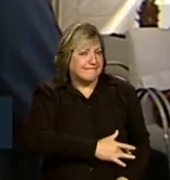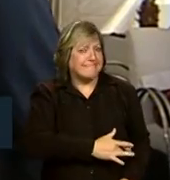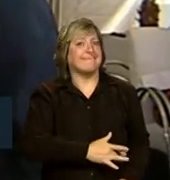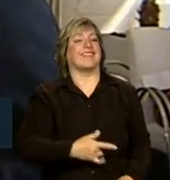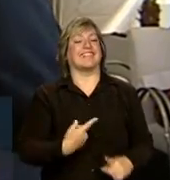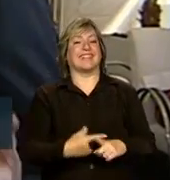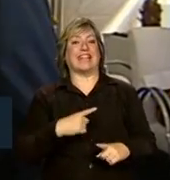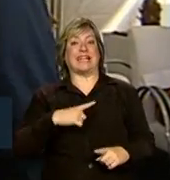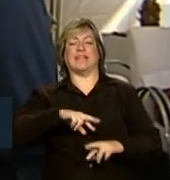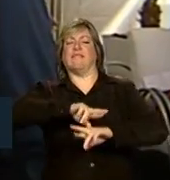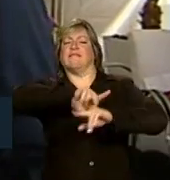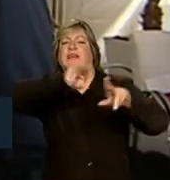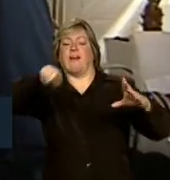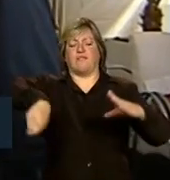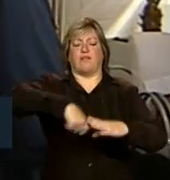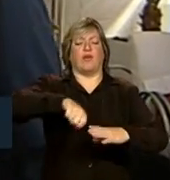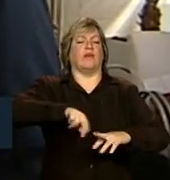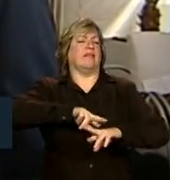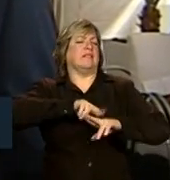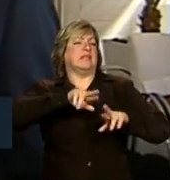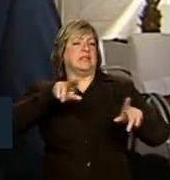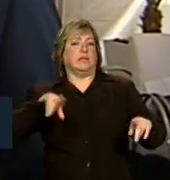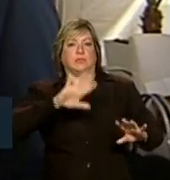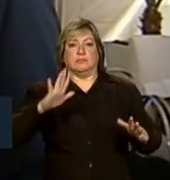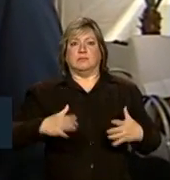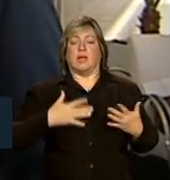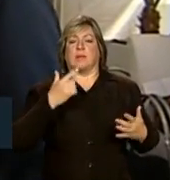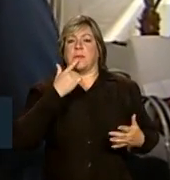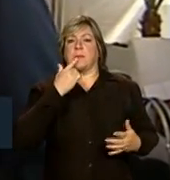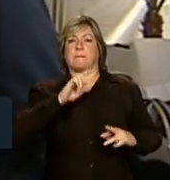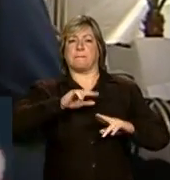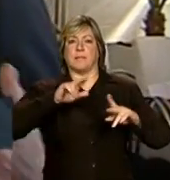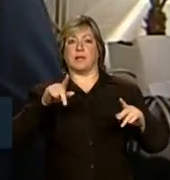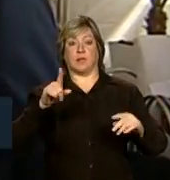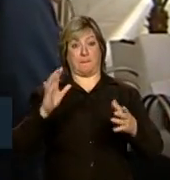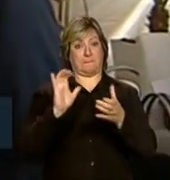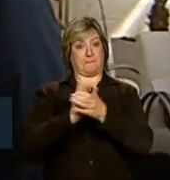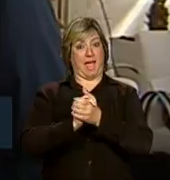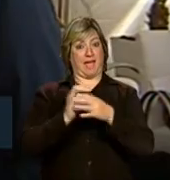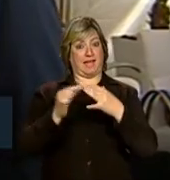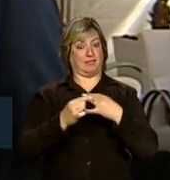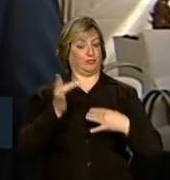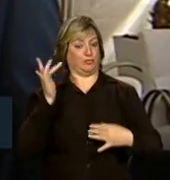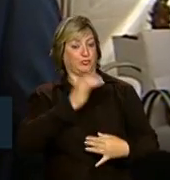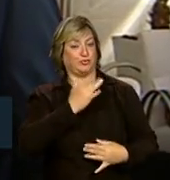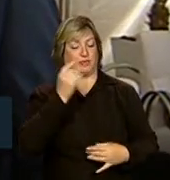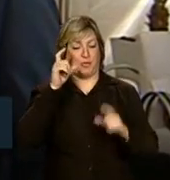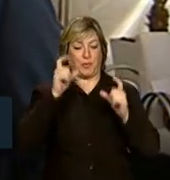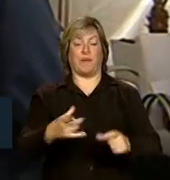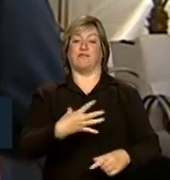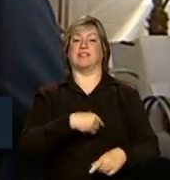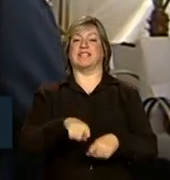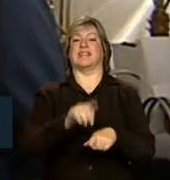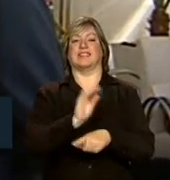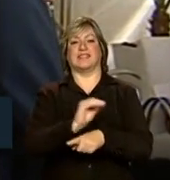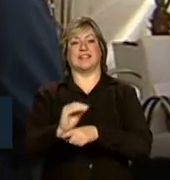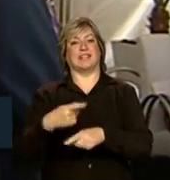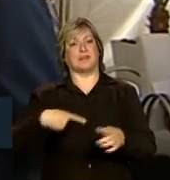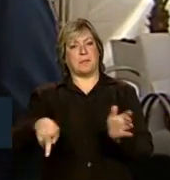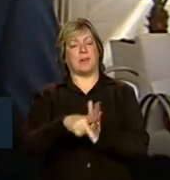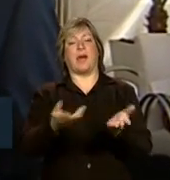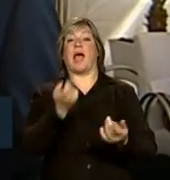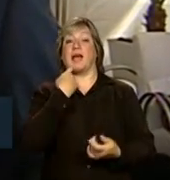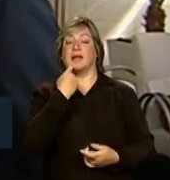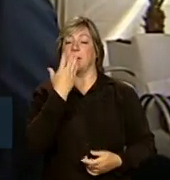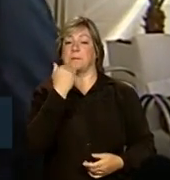Agora, tem mil formas de fazer o pescado e surpreender o seu marido, o seu filho, a si própria. Portanto, vamos comer